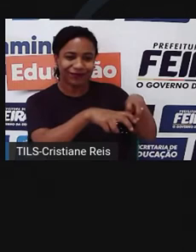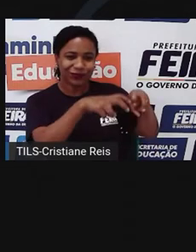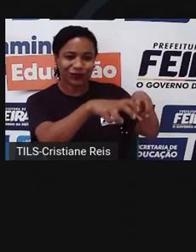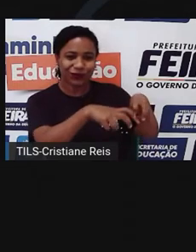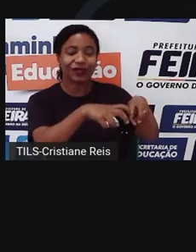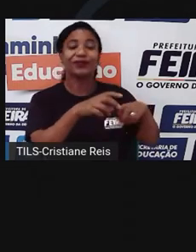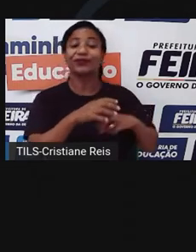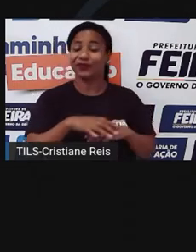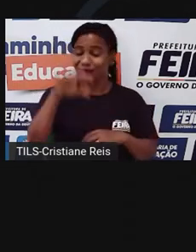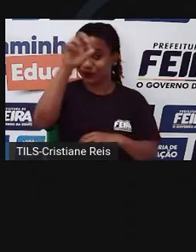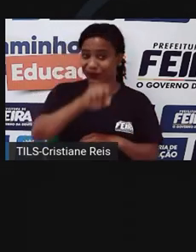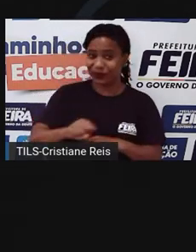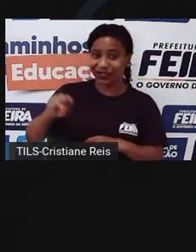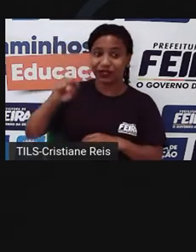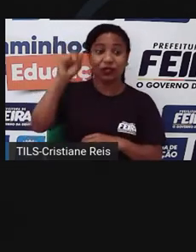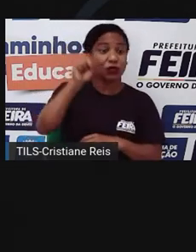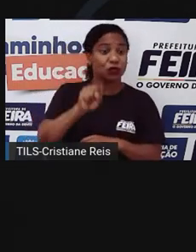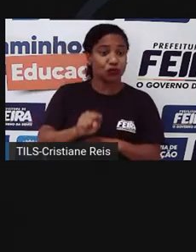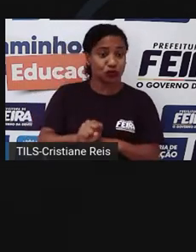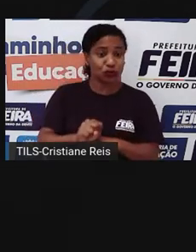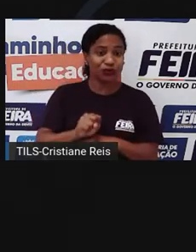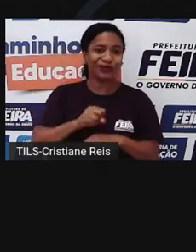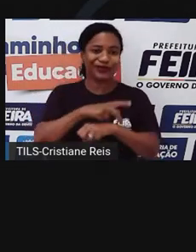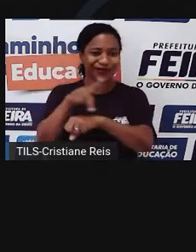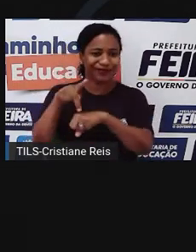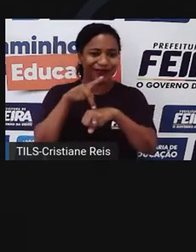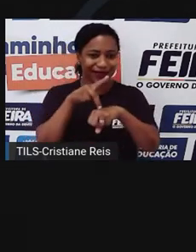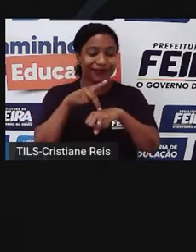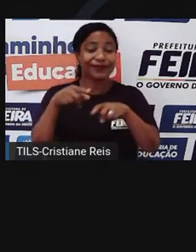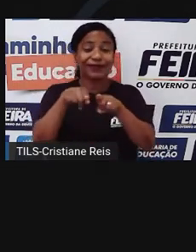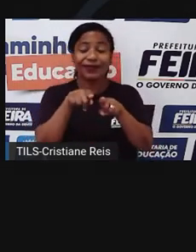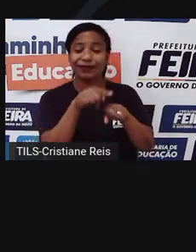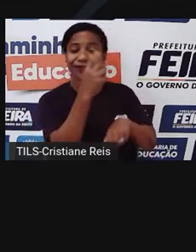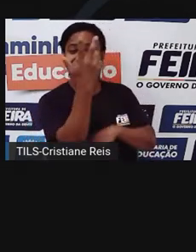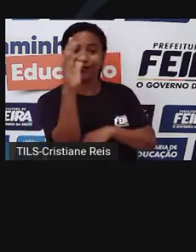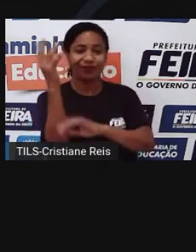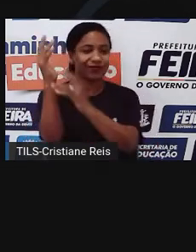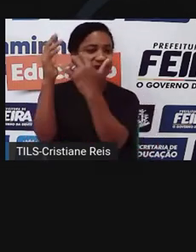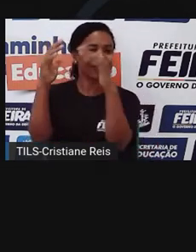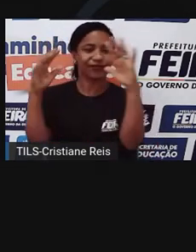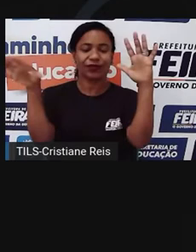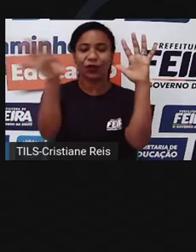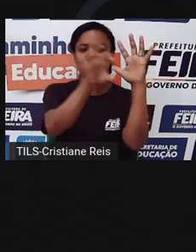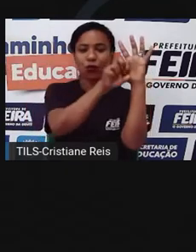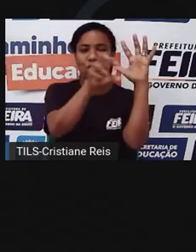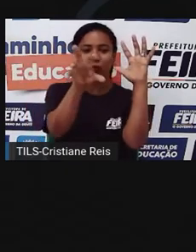plantas da região contribuem na redução dos níveis de gás carbônico, ajudando a manter a pureza do ar.